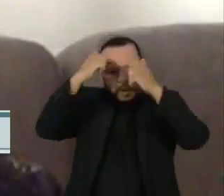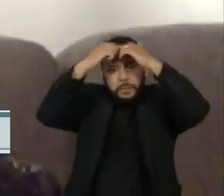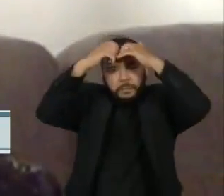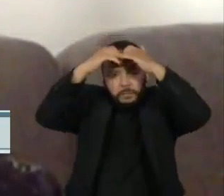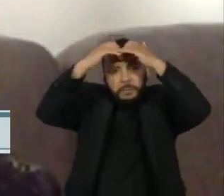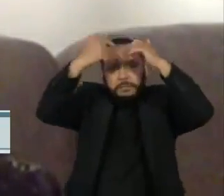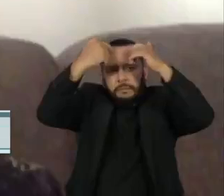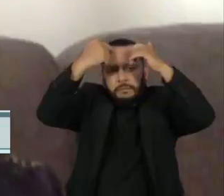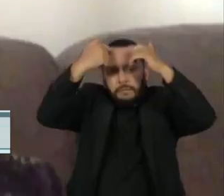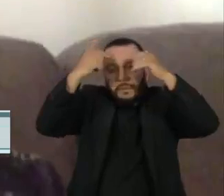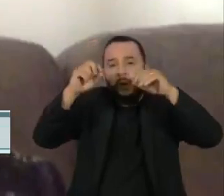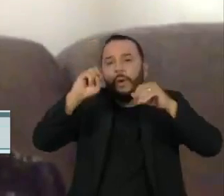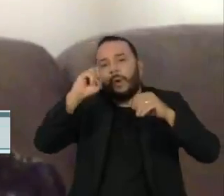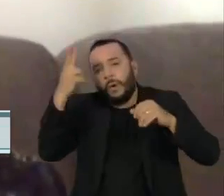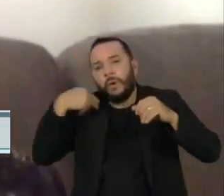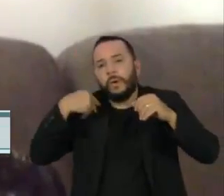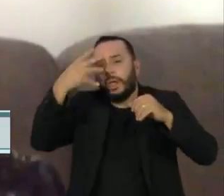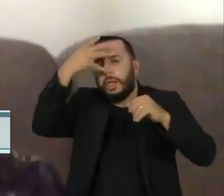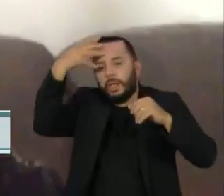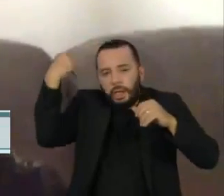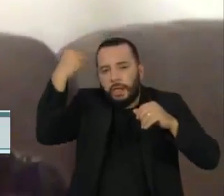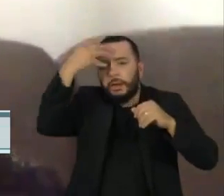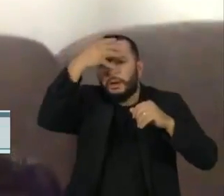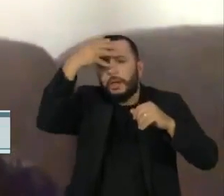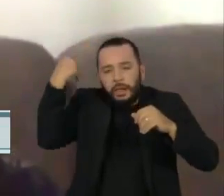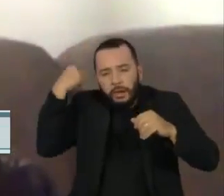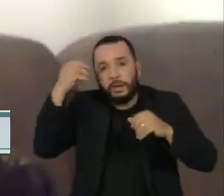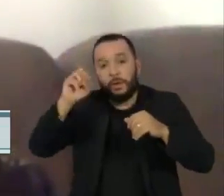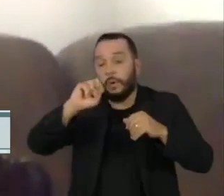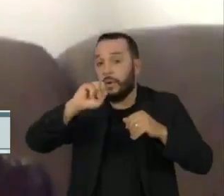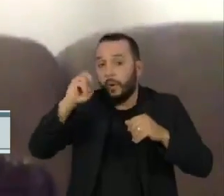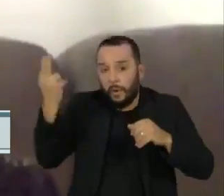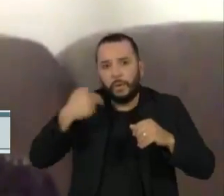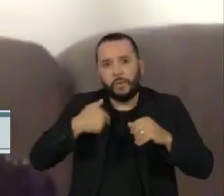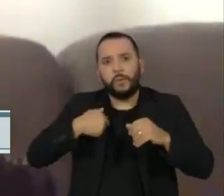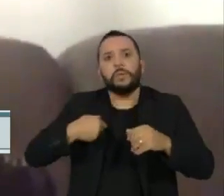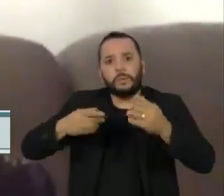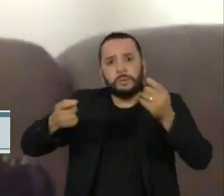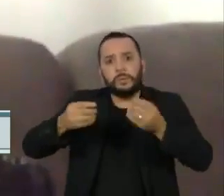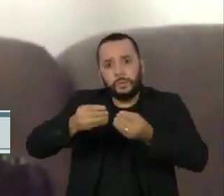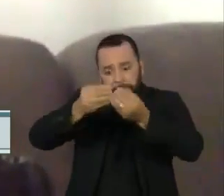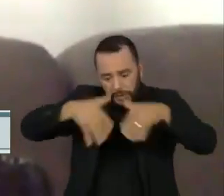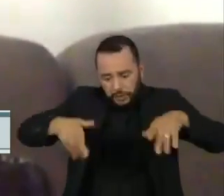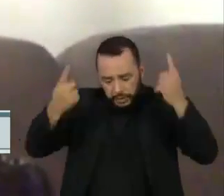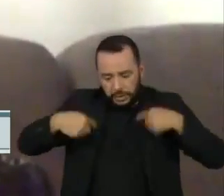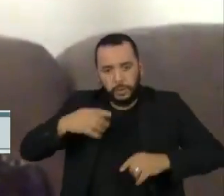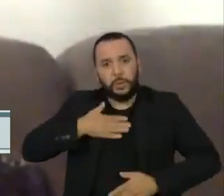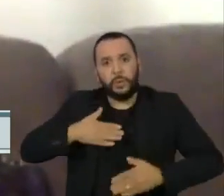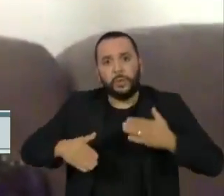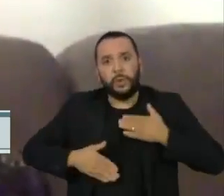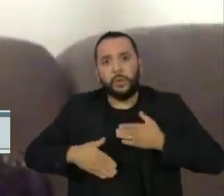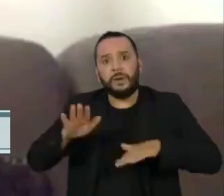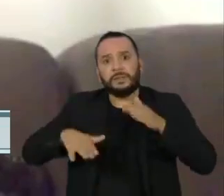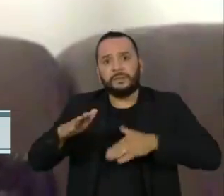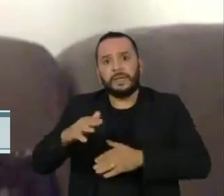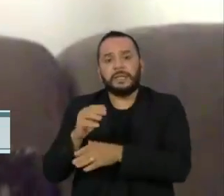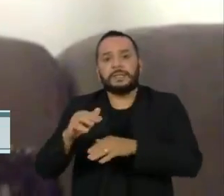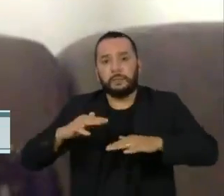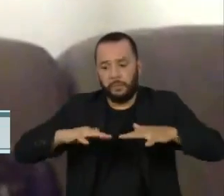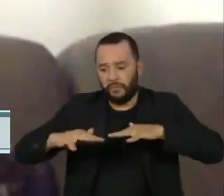memória, podem ser implicações bastante graves, pode ter limitações até motoras também,